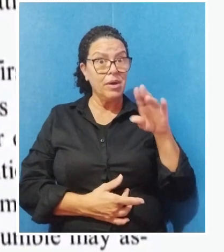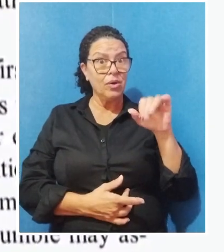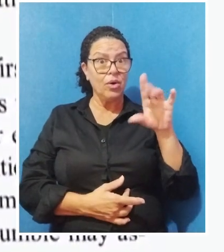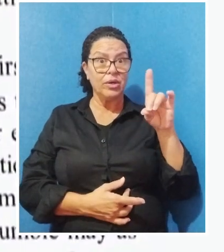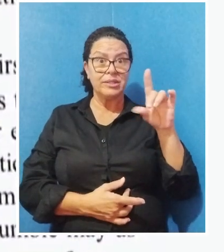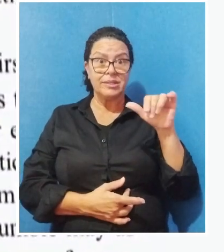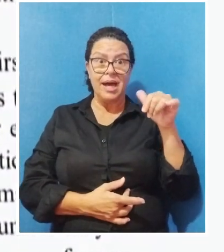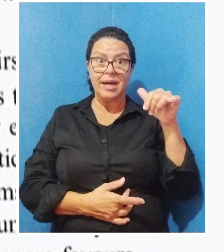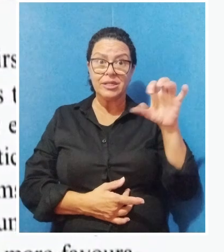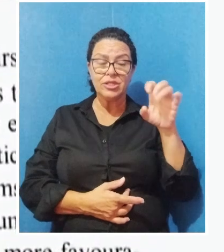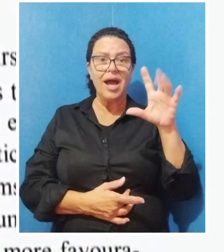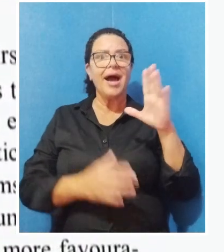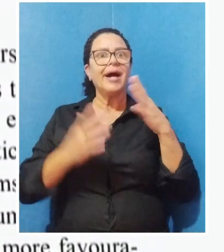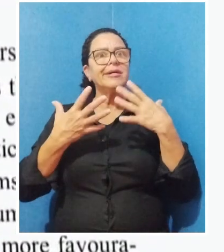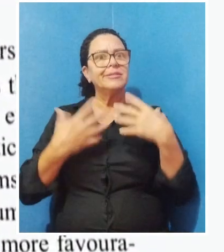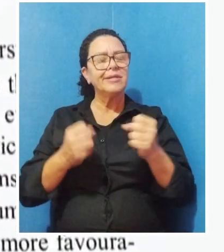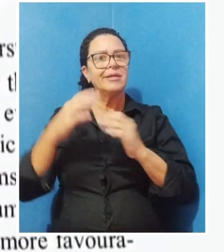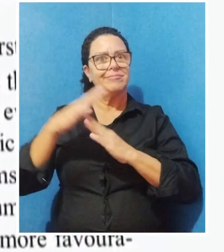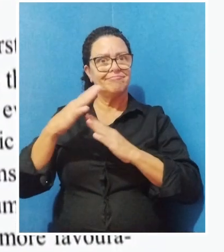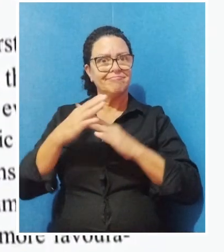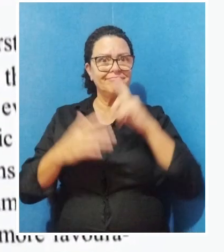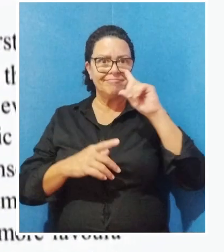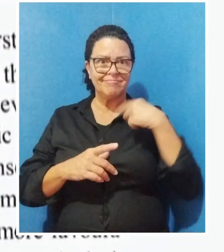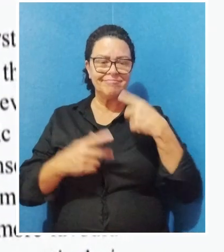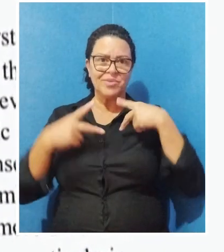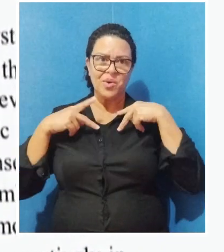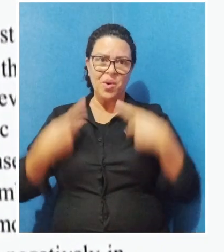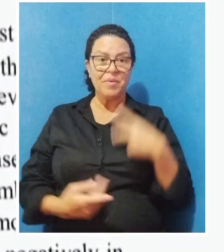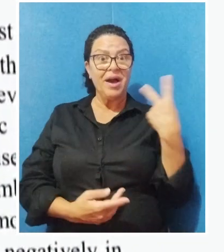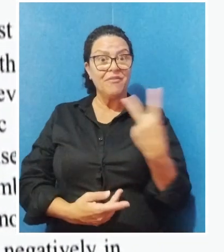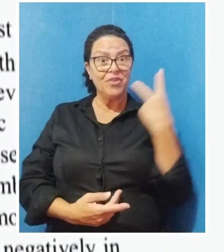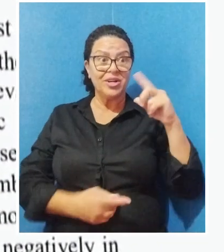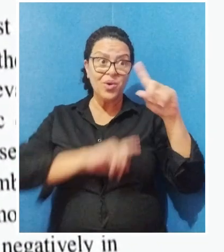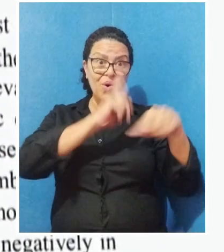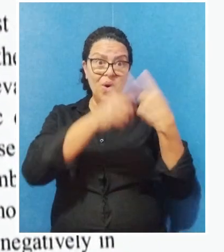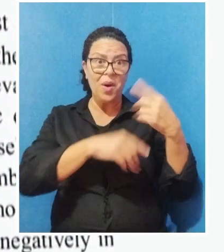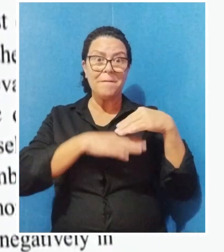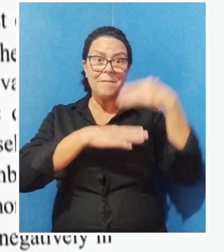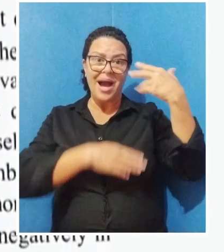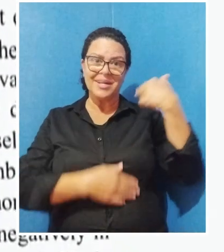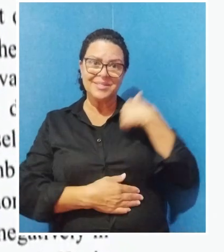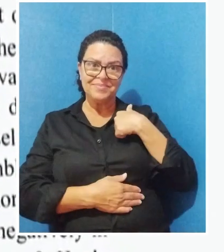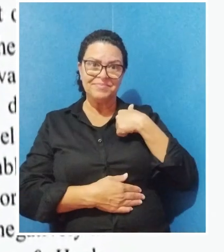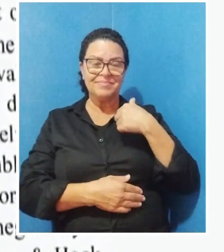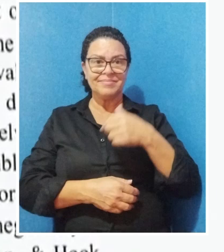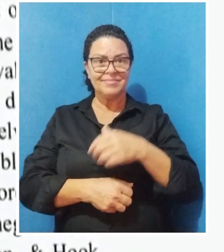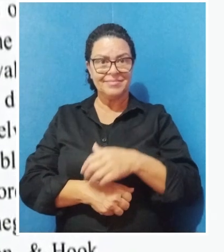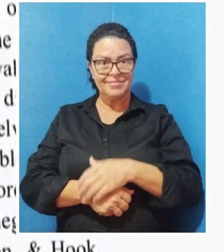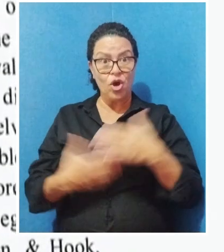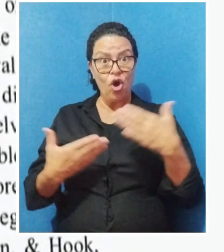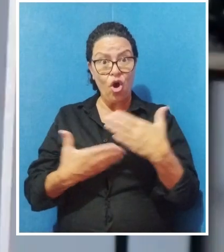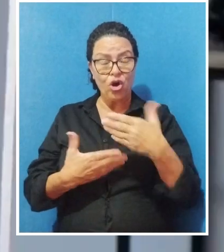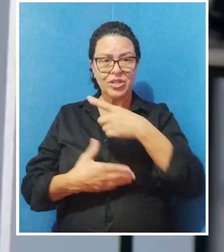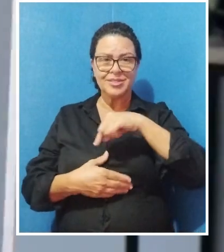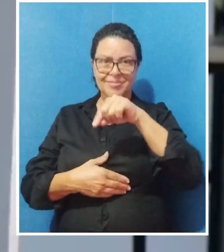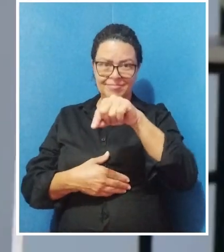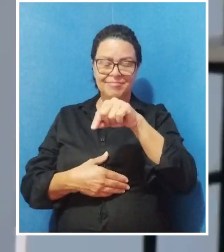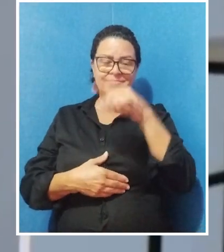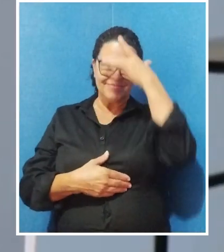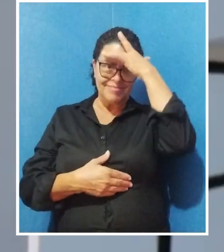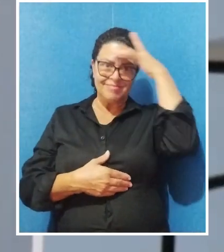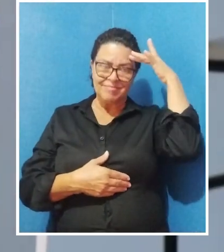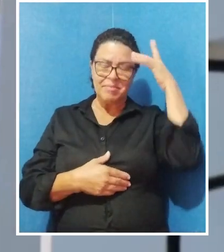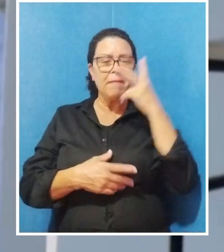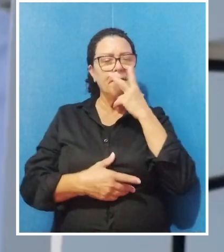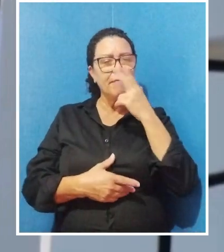aceitar nossas limitações como ser humano e valorizar os outros mais do que a si mesmo. Hoje em dia,